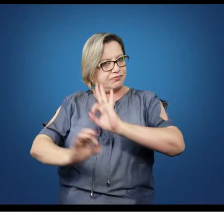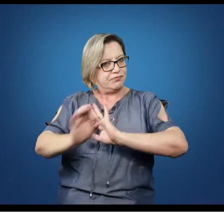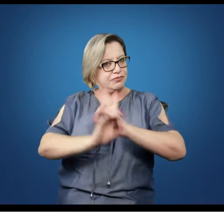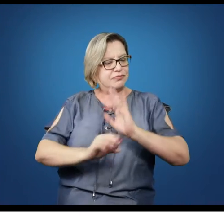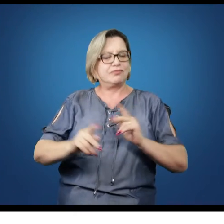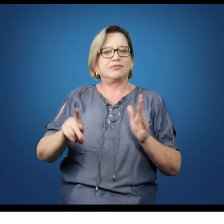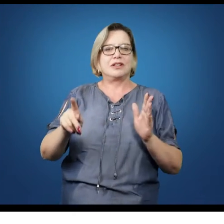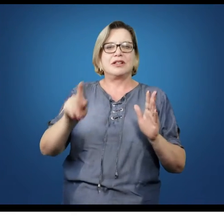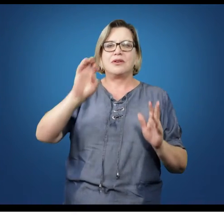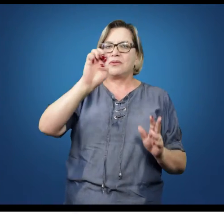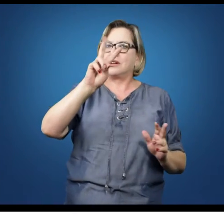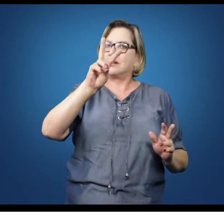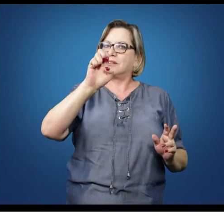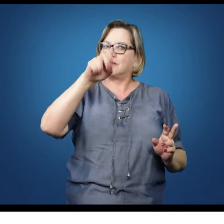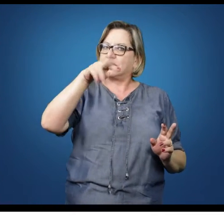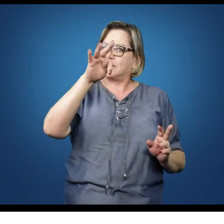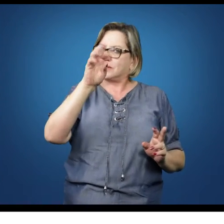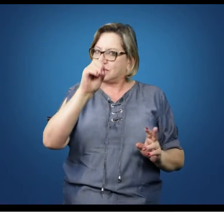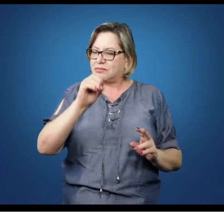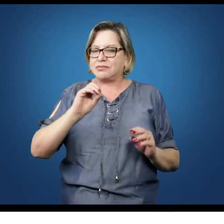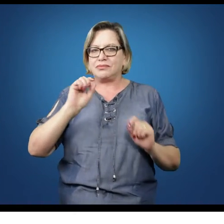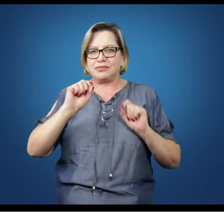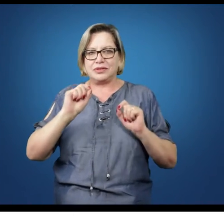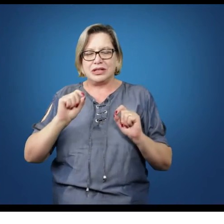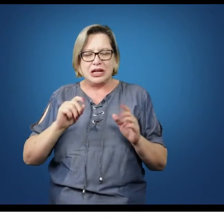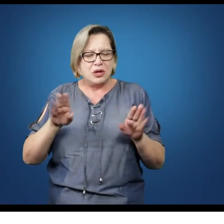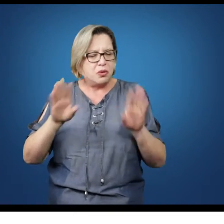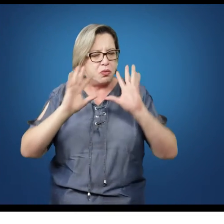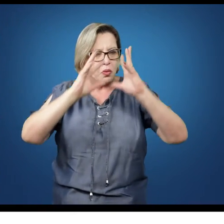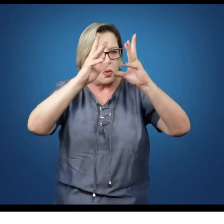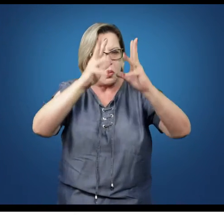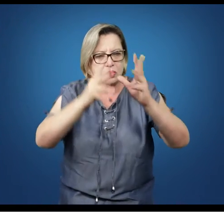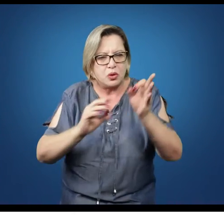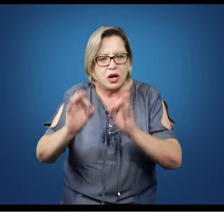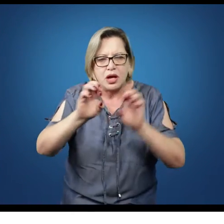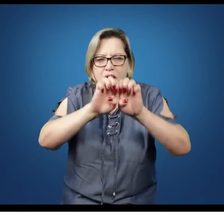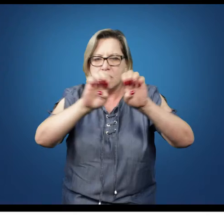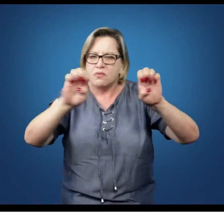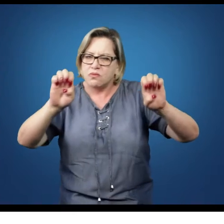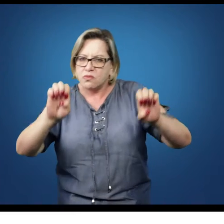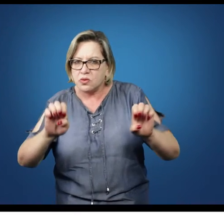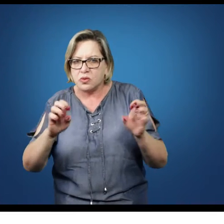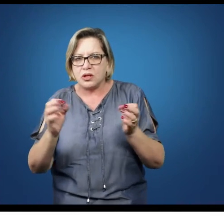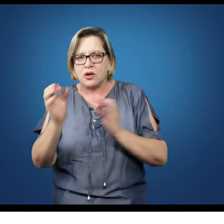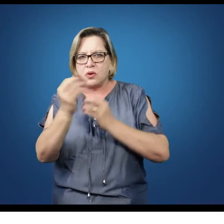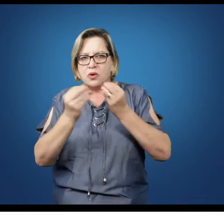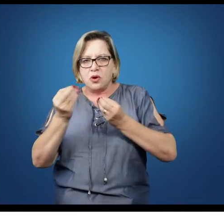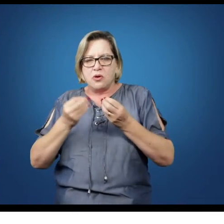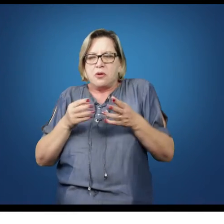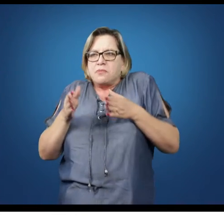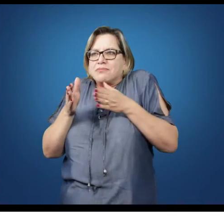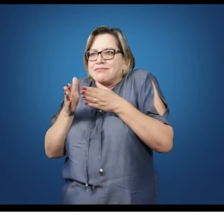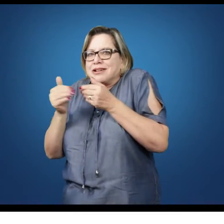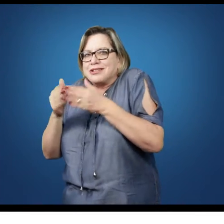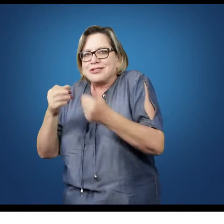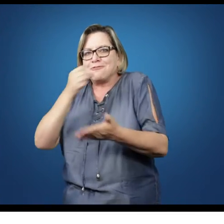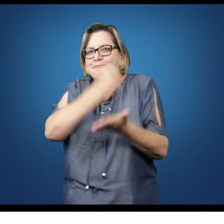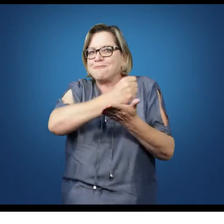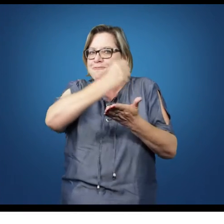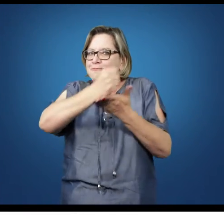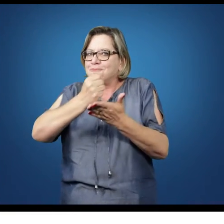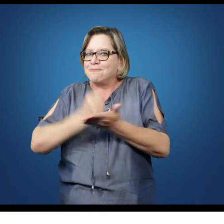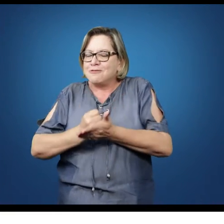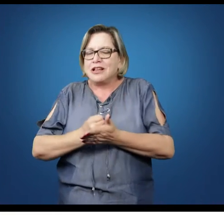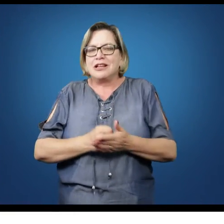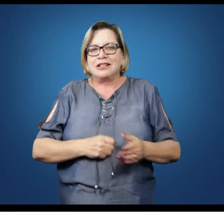evento. Tem uma preparação que vai do aspecto logístico, estrutural, de autorizações legais. Então, tudo isso